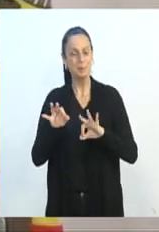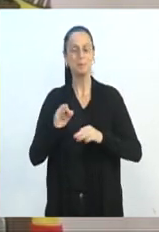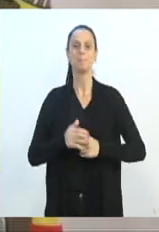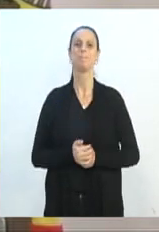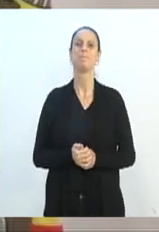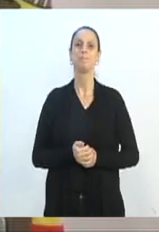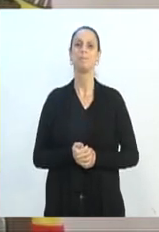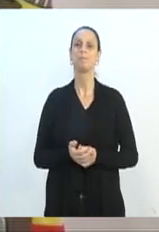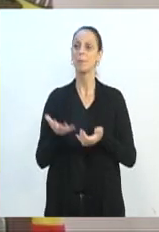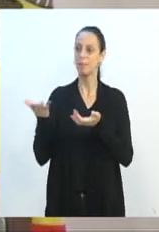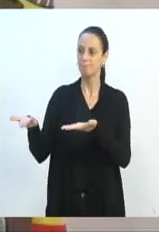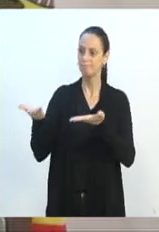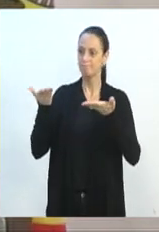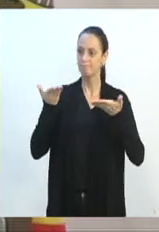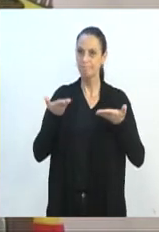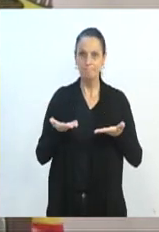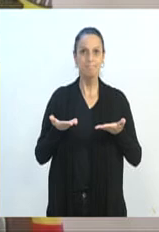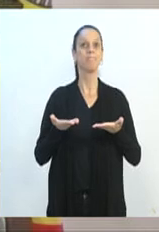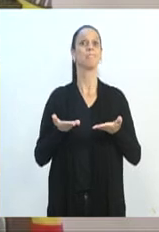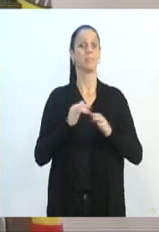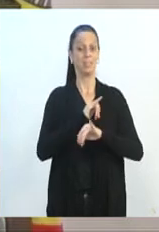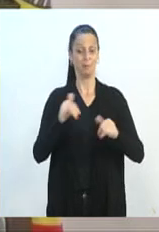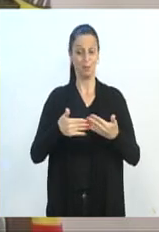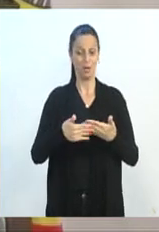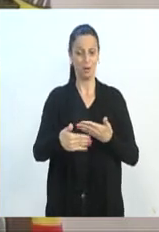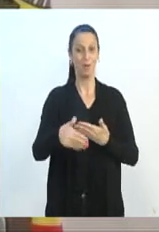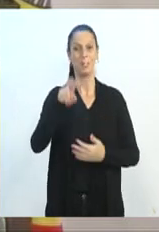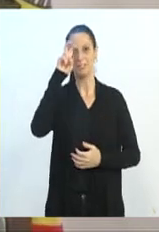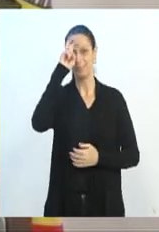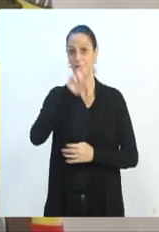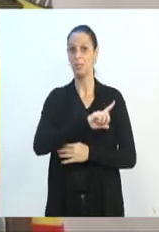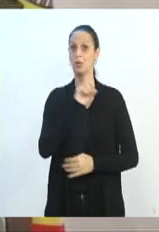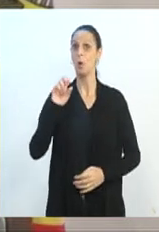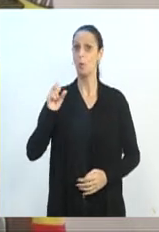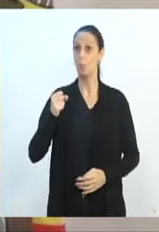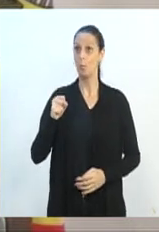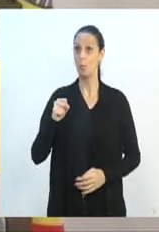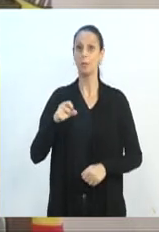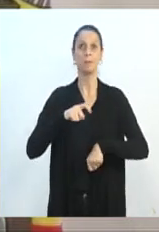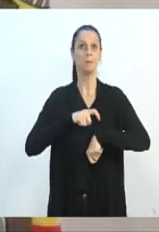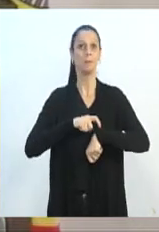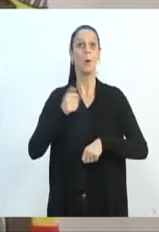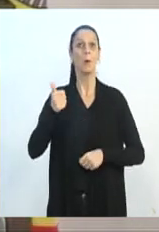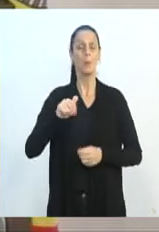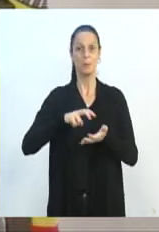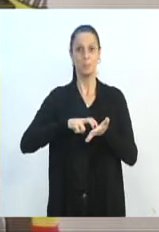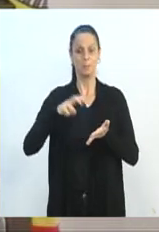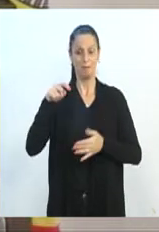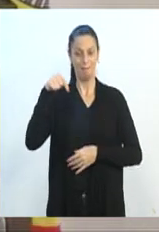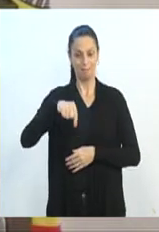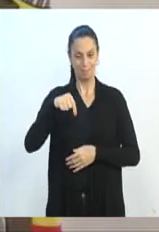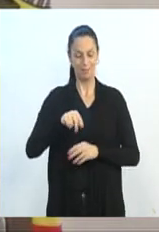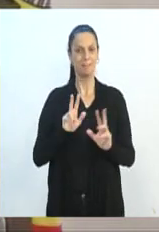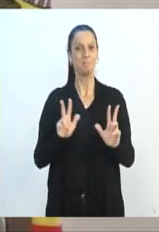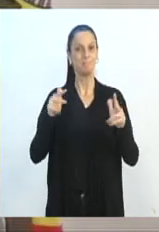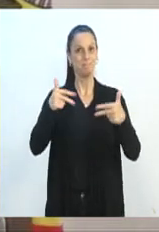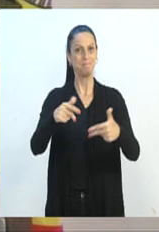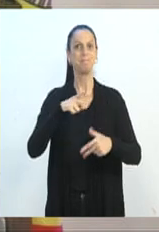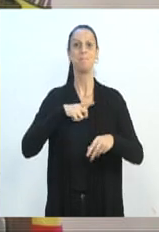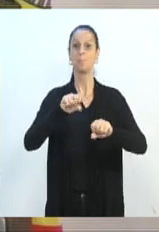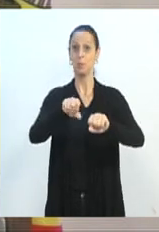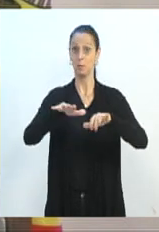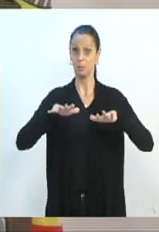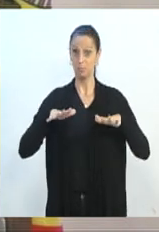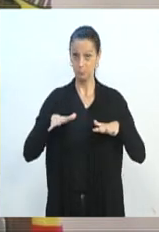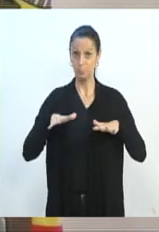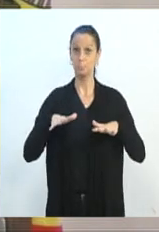um convite, senhores vereadores, informo que na próxima quinta-feira, dia 8 às 11 horas, aqui em plenária, se é realizada audiência pública de